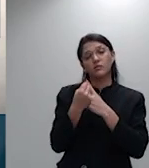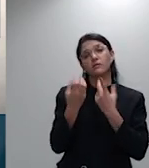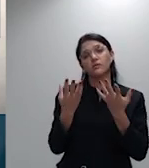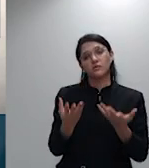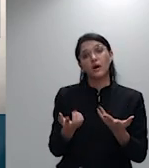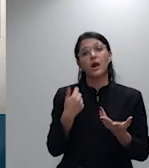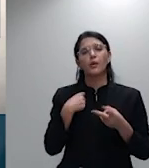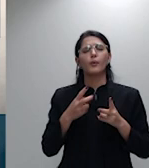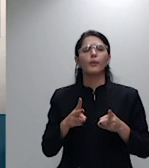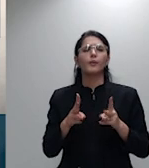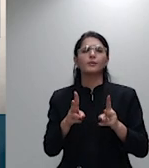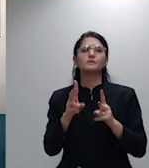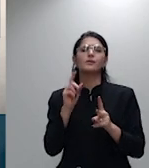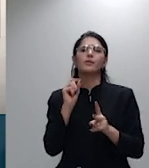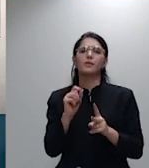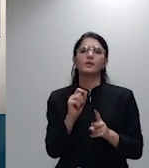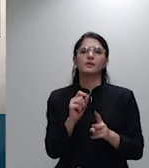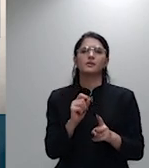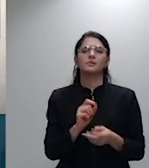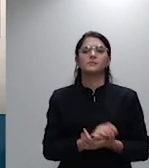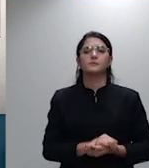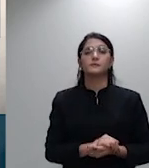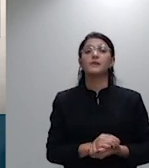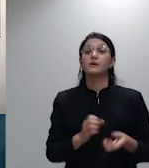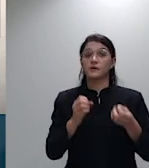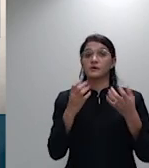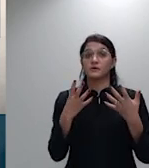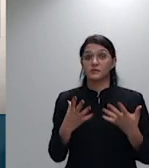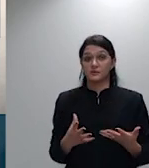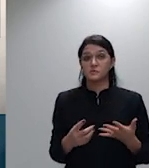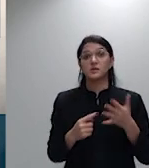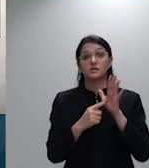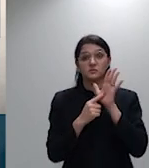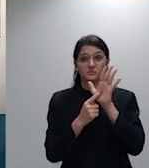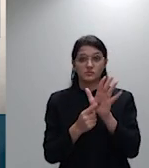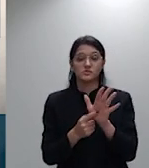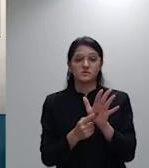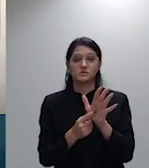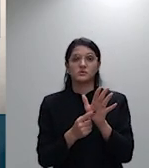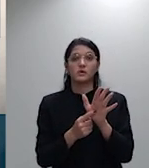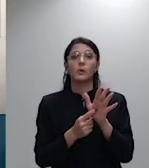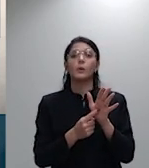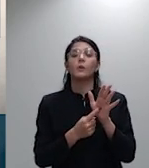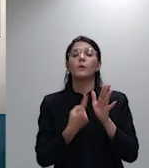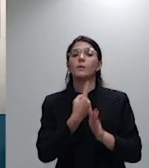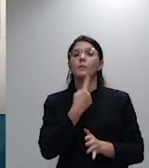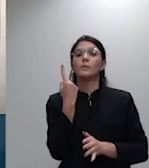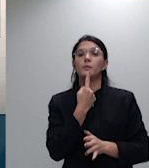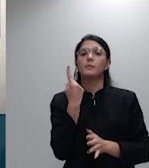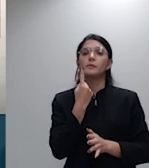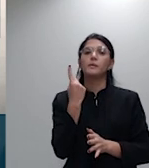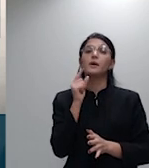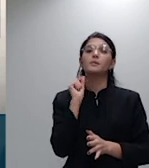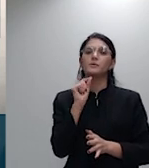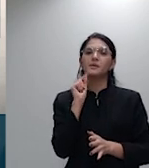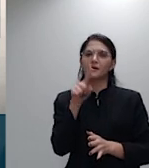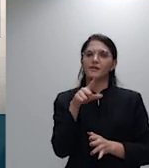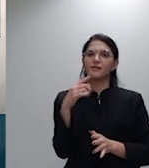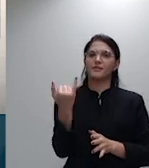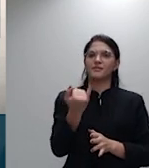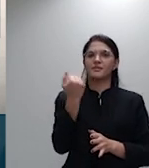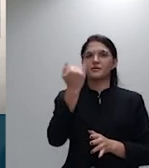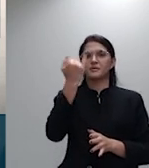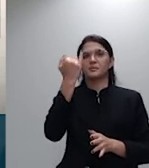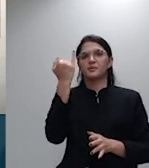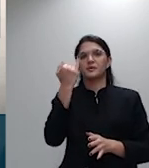esclarecendo aos eminentes colegas que o primeiro requisito essencial que se põe ao cabimento da ação recisória é